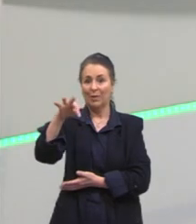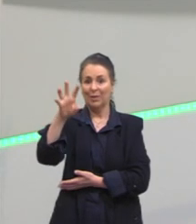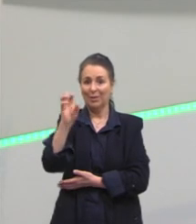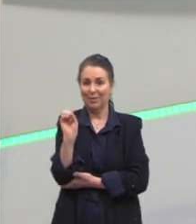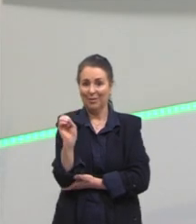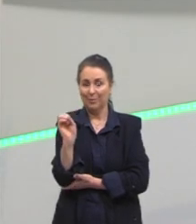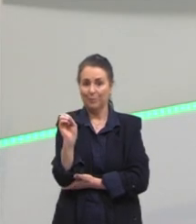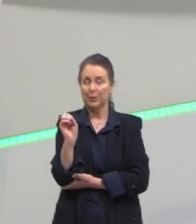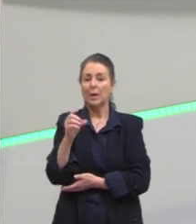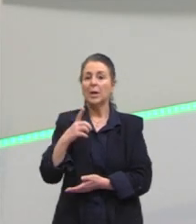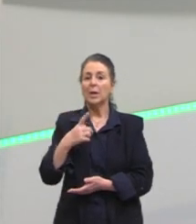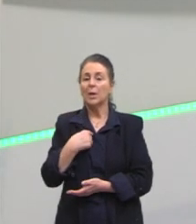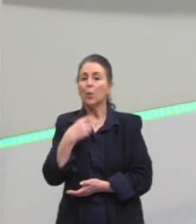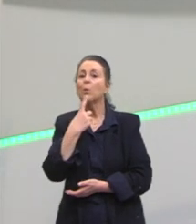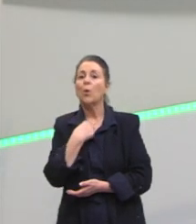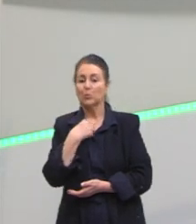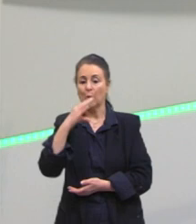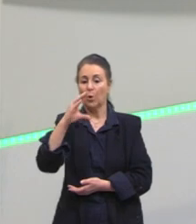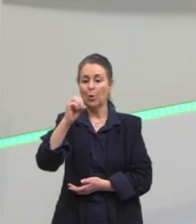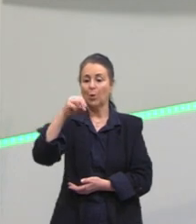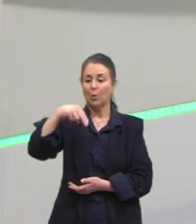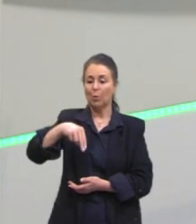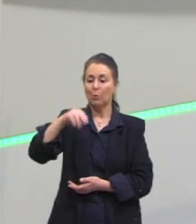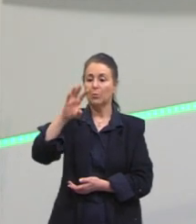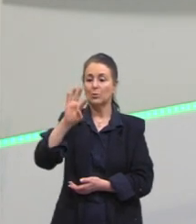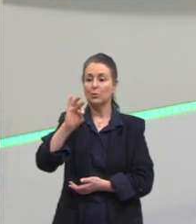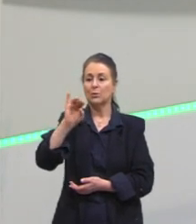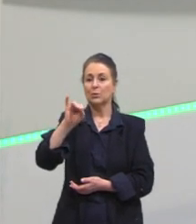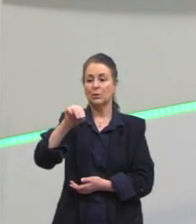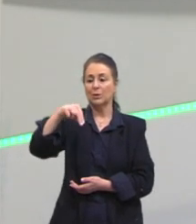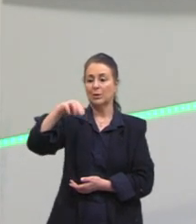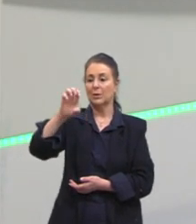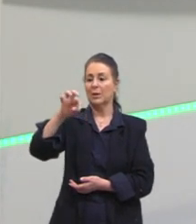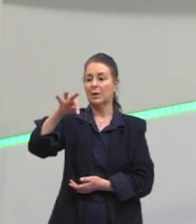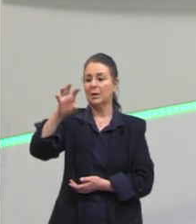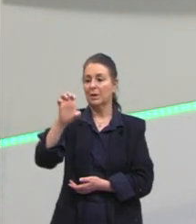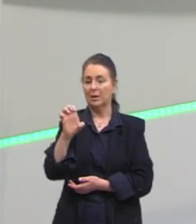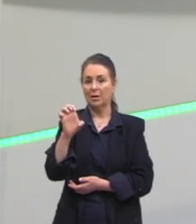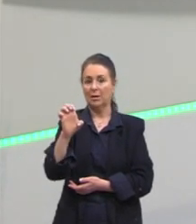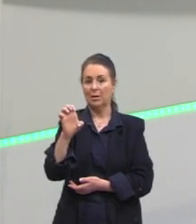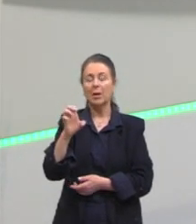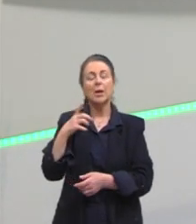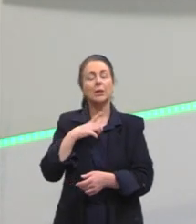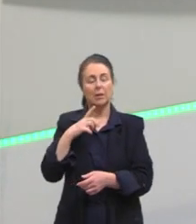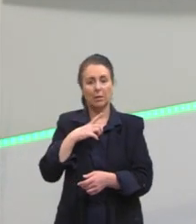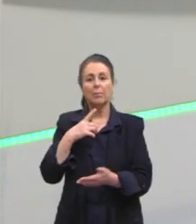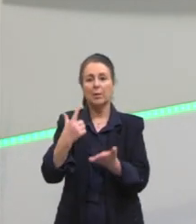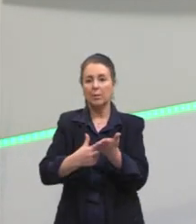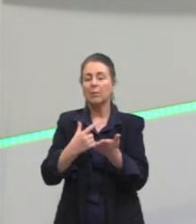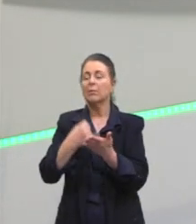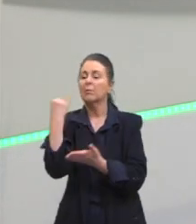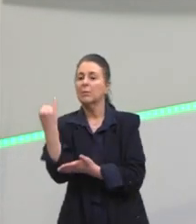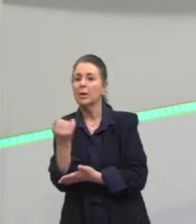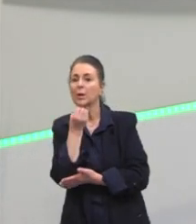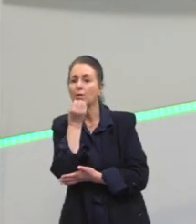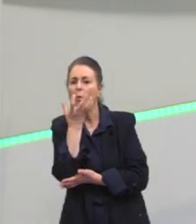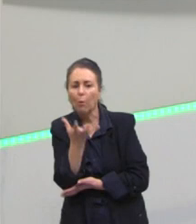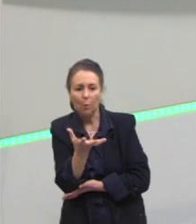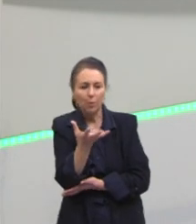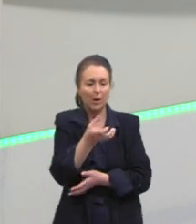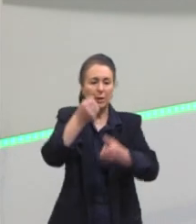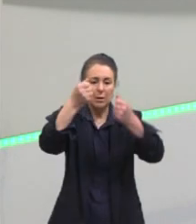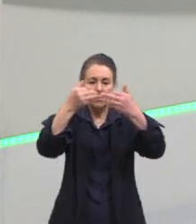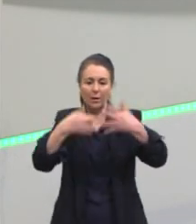a obra, o Continente, que é o primeiro tomo, ele é o mais interessante, ele é o que mais conta, essa relação do gaúcho